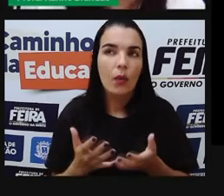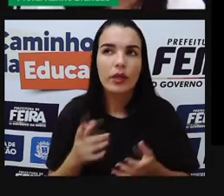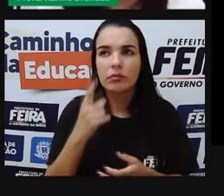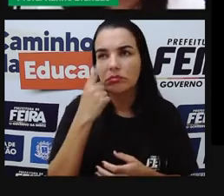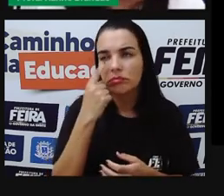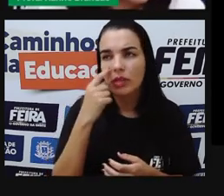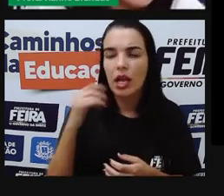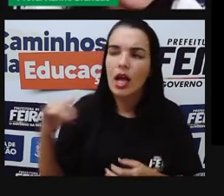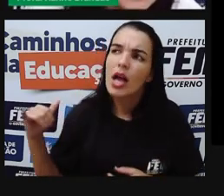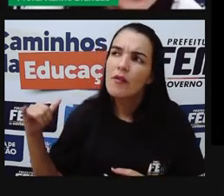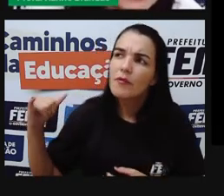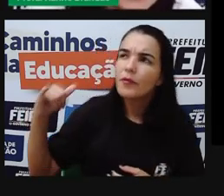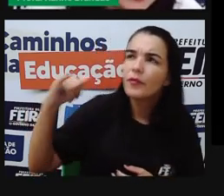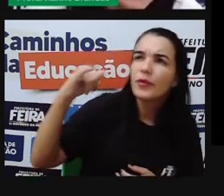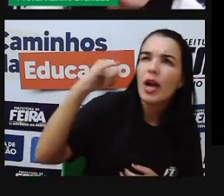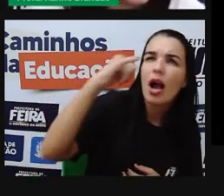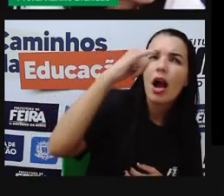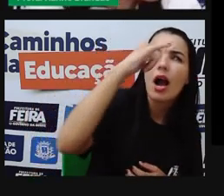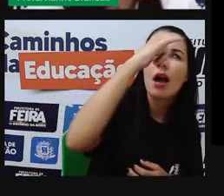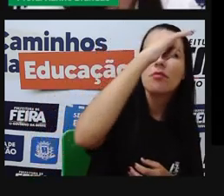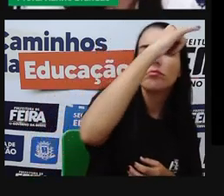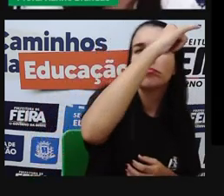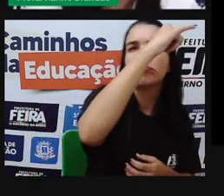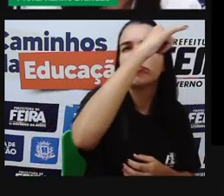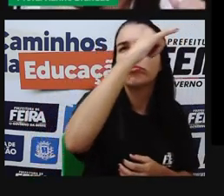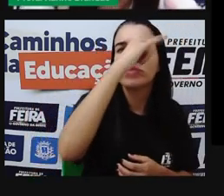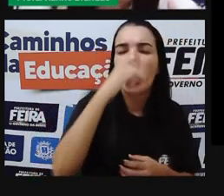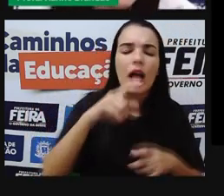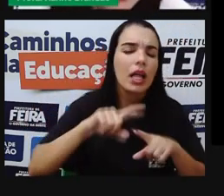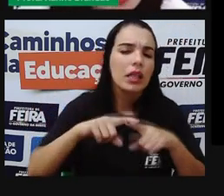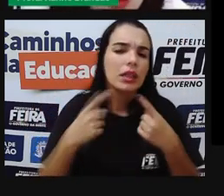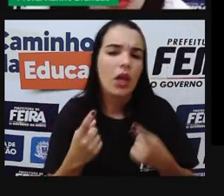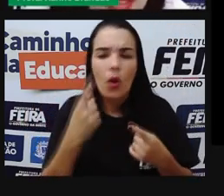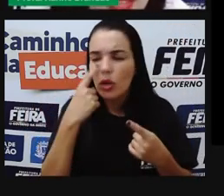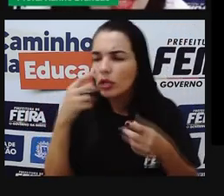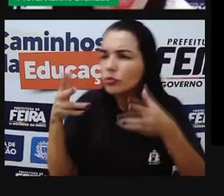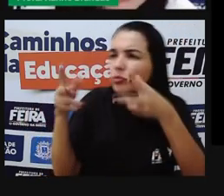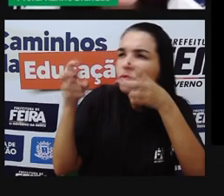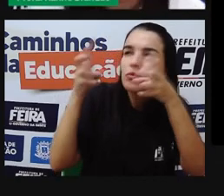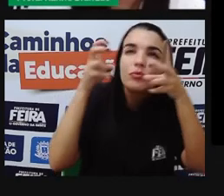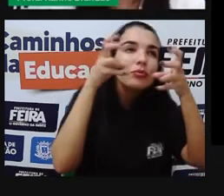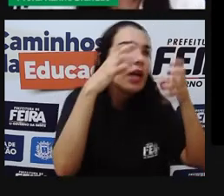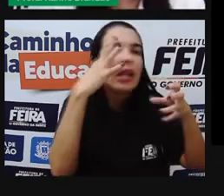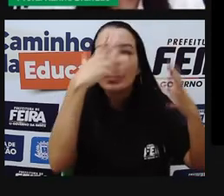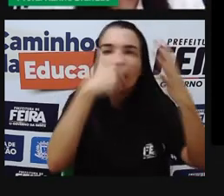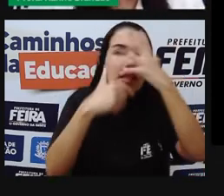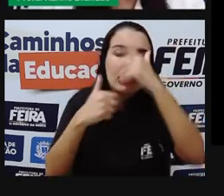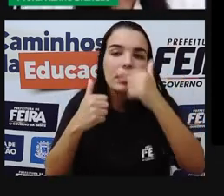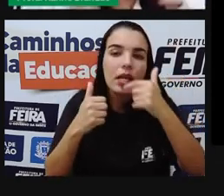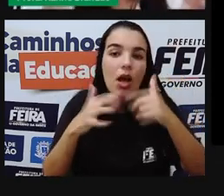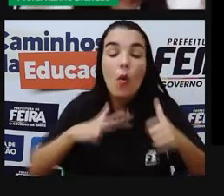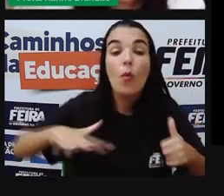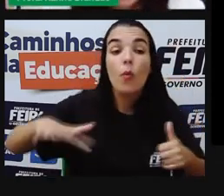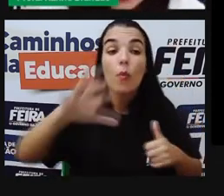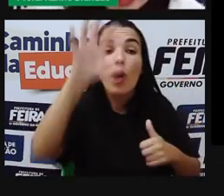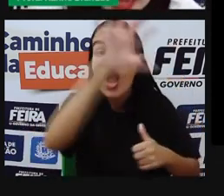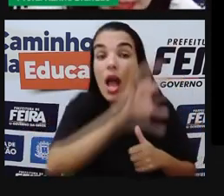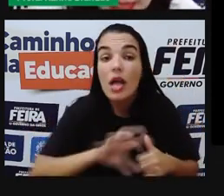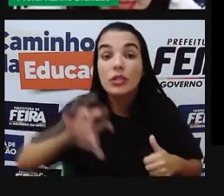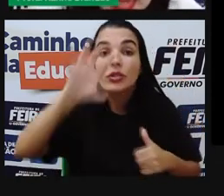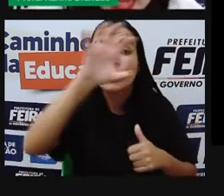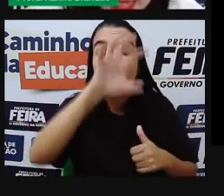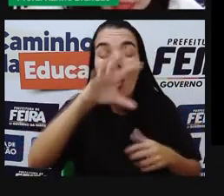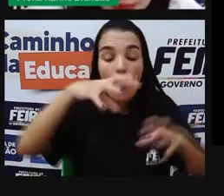avião, como tá aí essa pessoa que tirou essa foto, olhando as nuvens, que região é essa do nosso